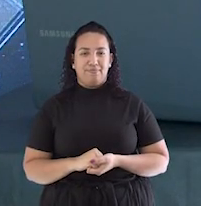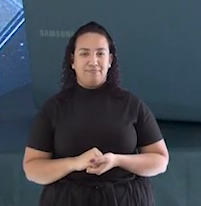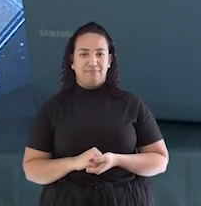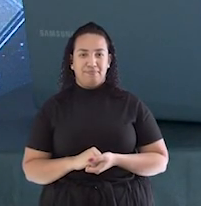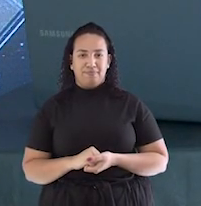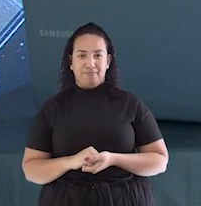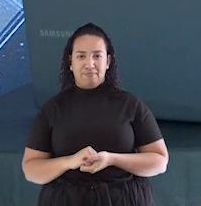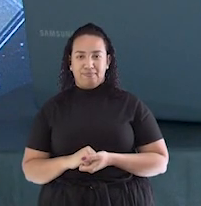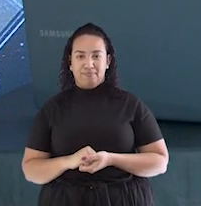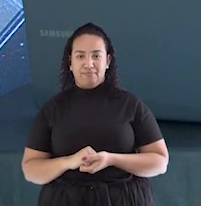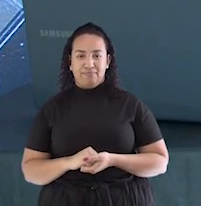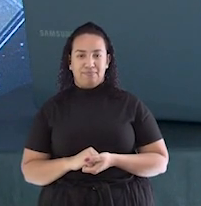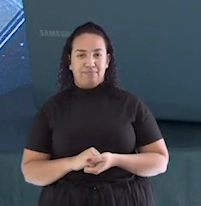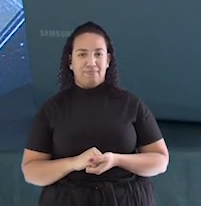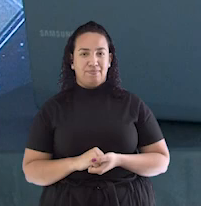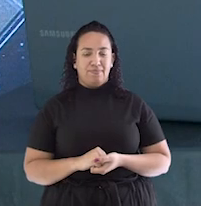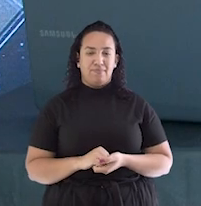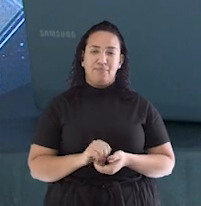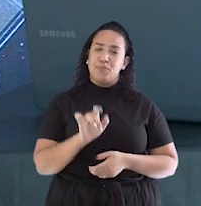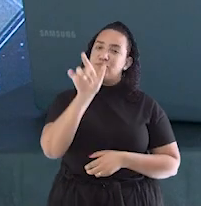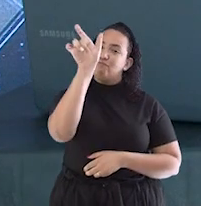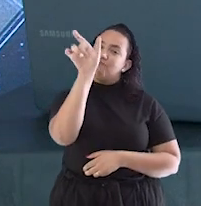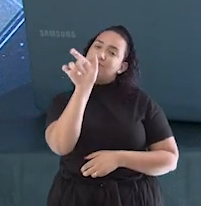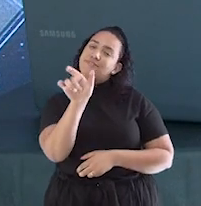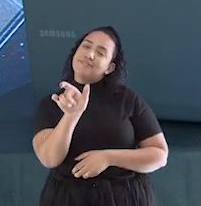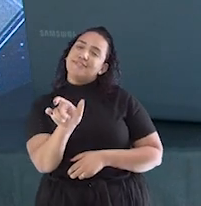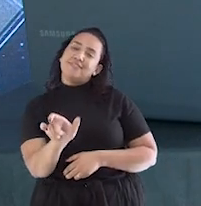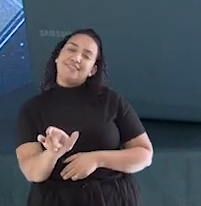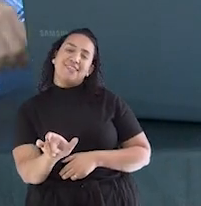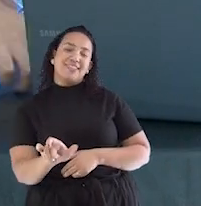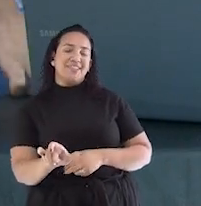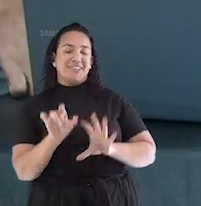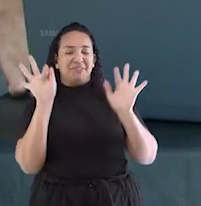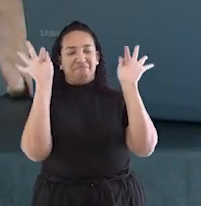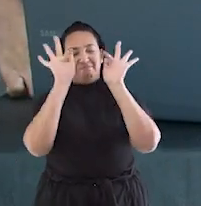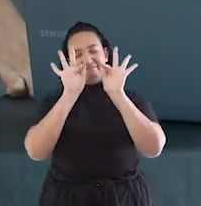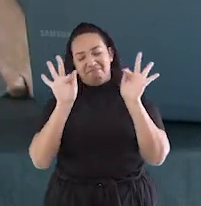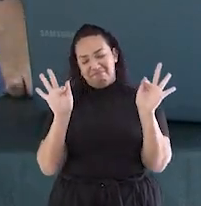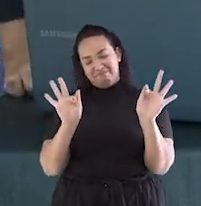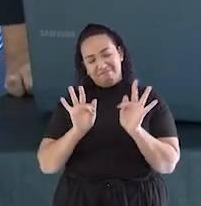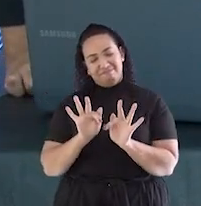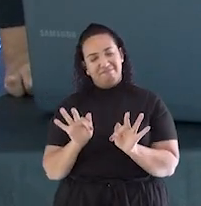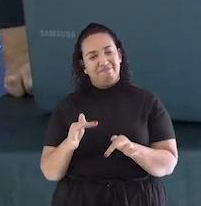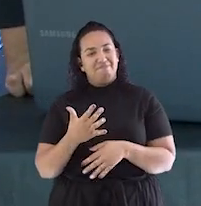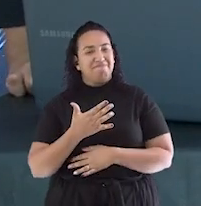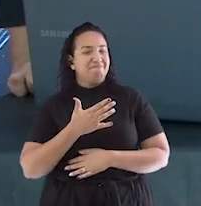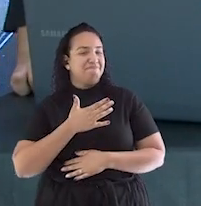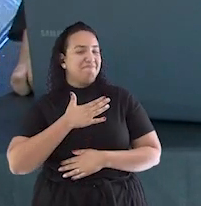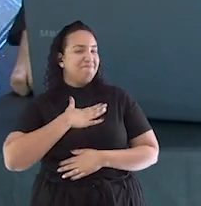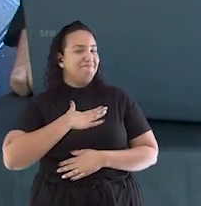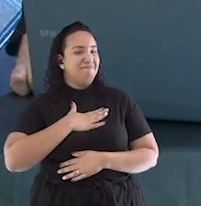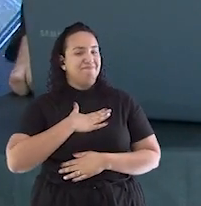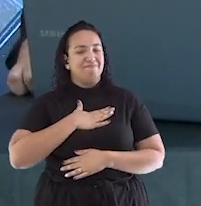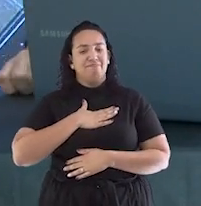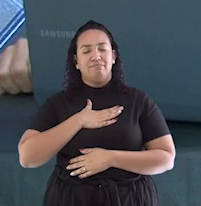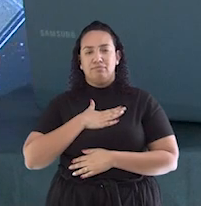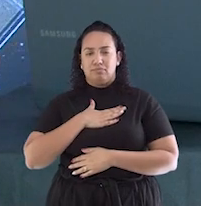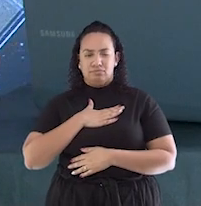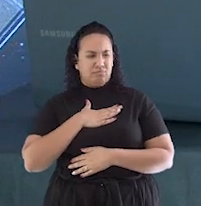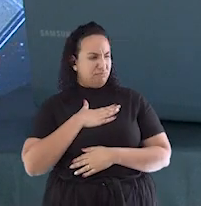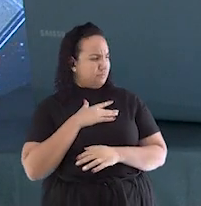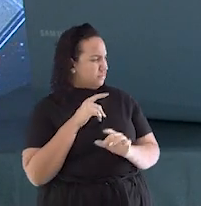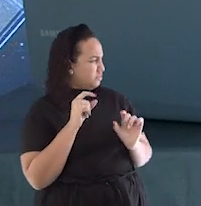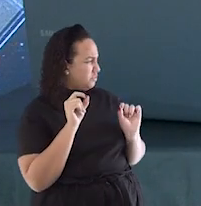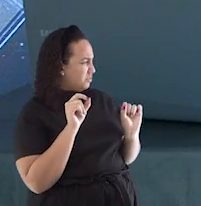Você é a razão da minha felicidade Ué, Tainara! Por que